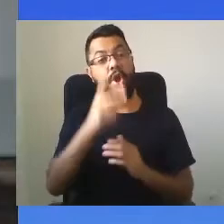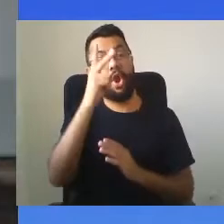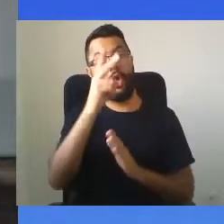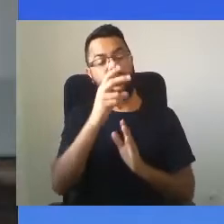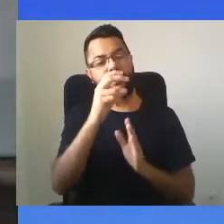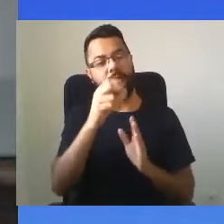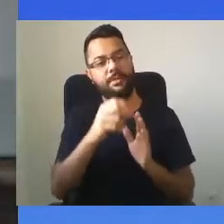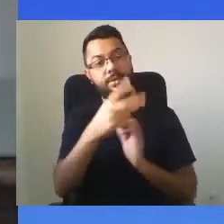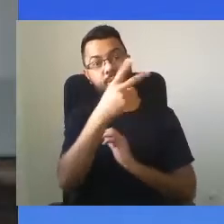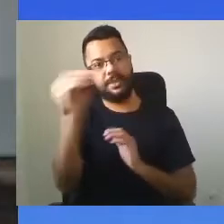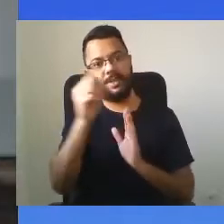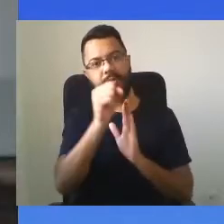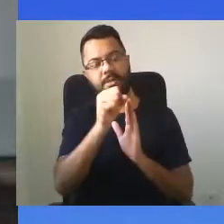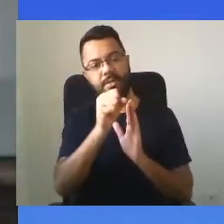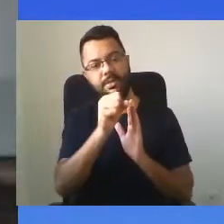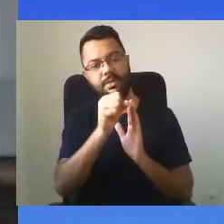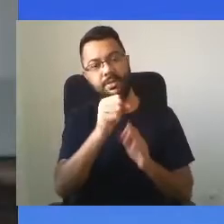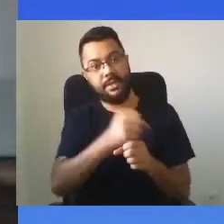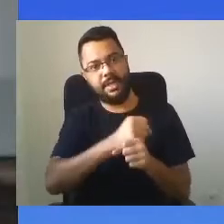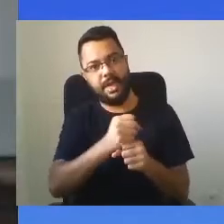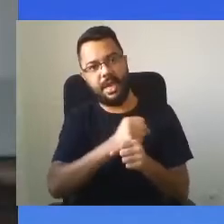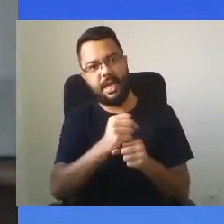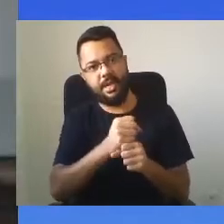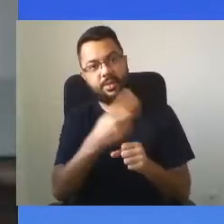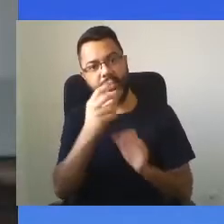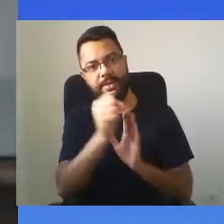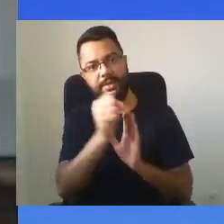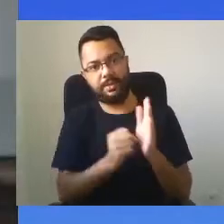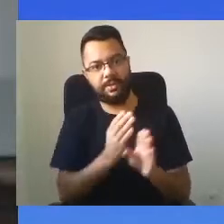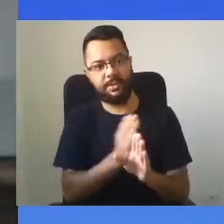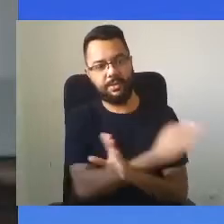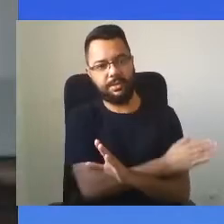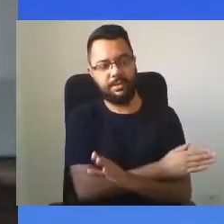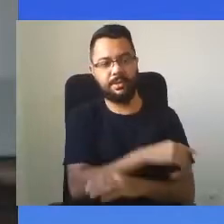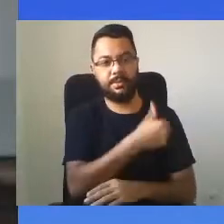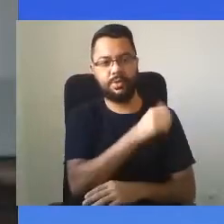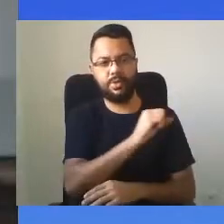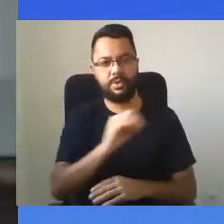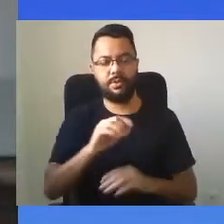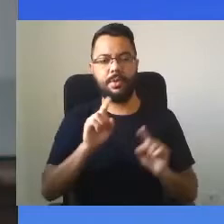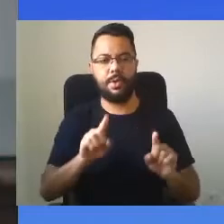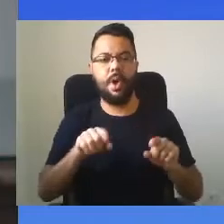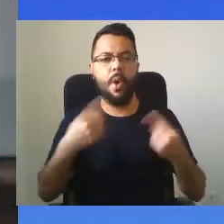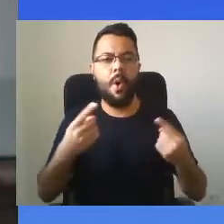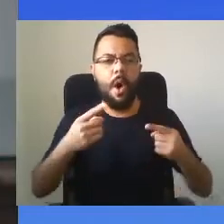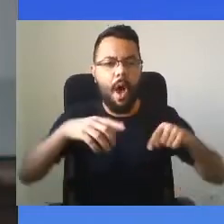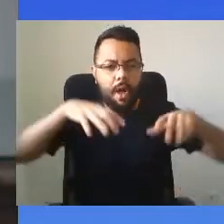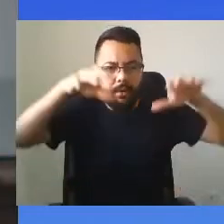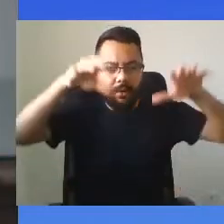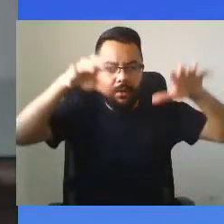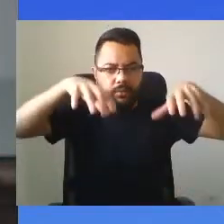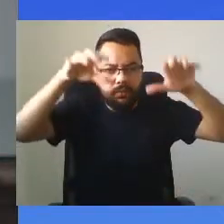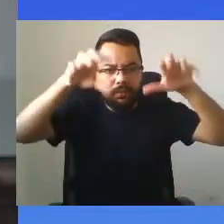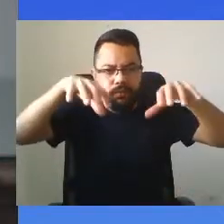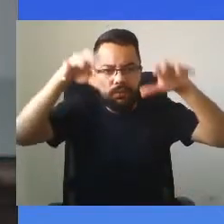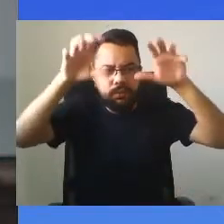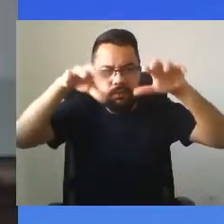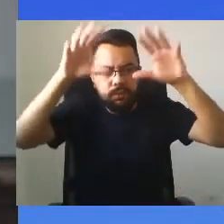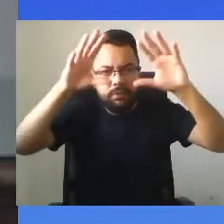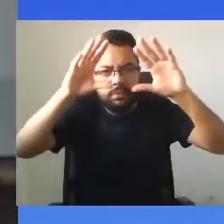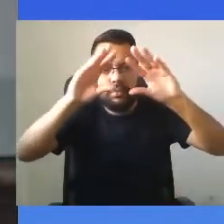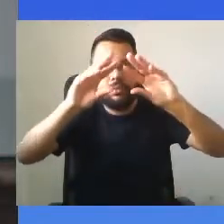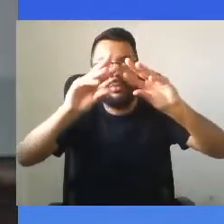olha, em 1800. E diz assim, Quando a tempestade passar e se amasse nos